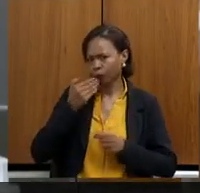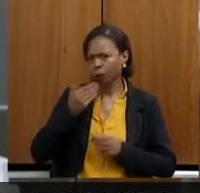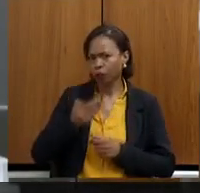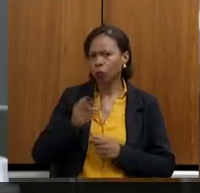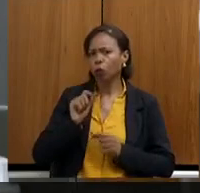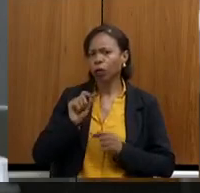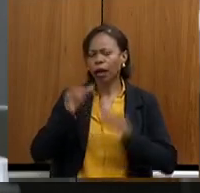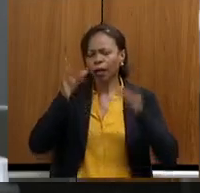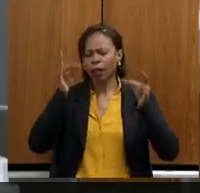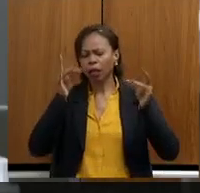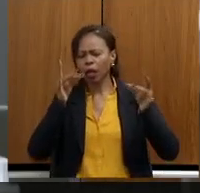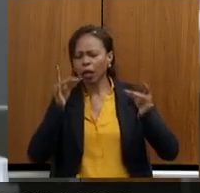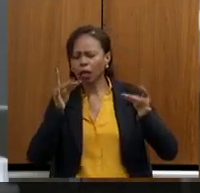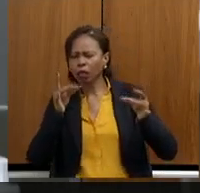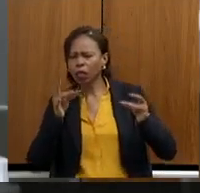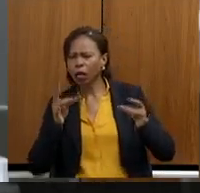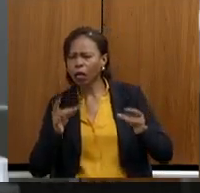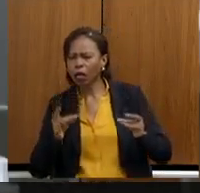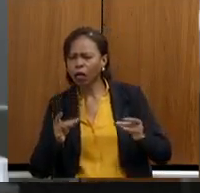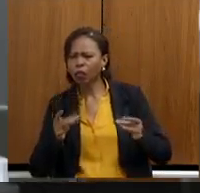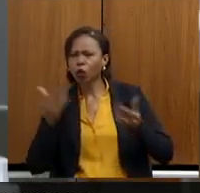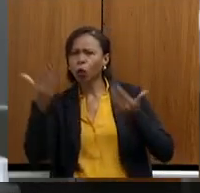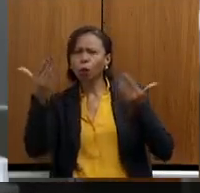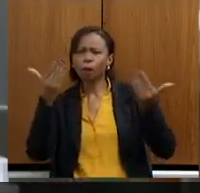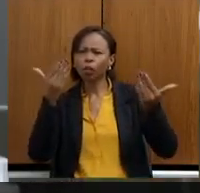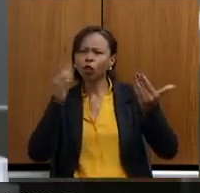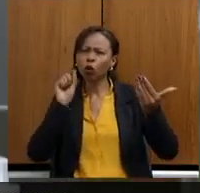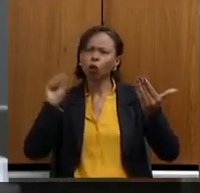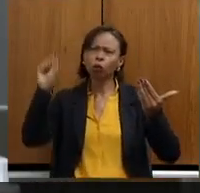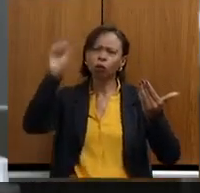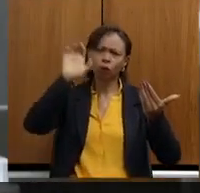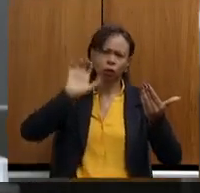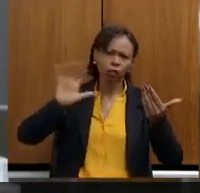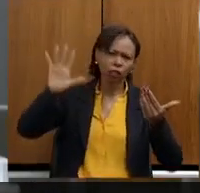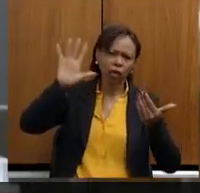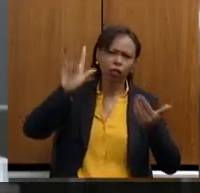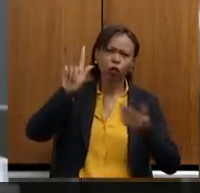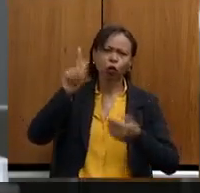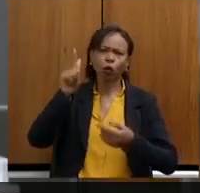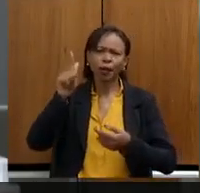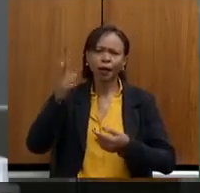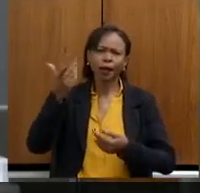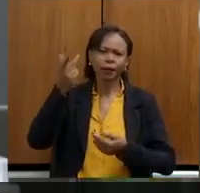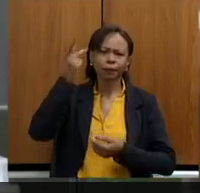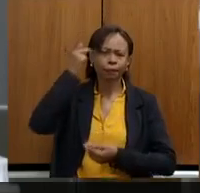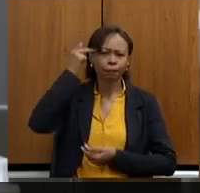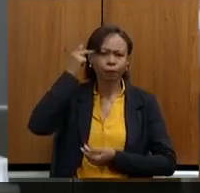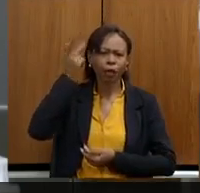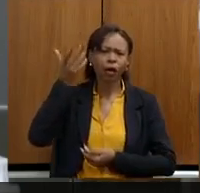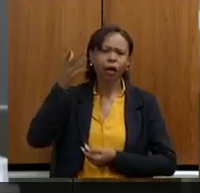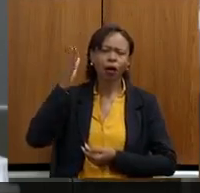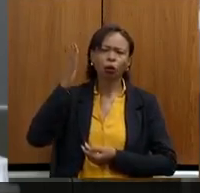inclusive comparativa com outros estados, estado de Goiás, estado de São Paulo, Mato Grosso, que tem a mesma